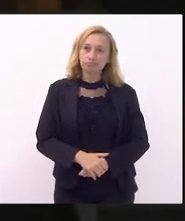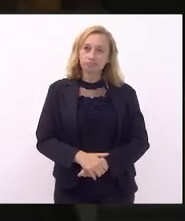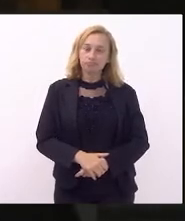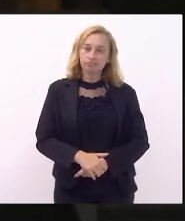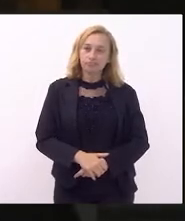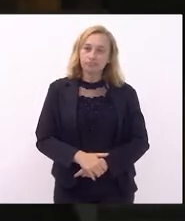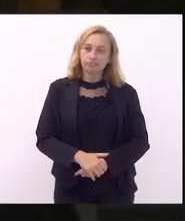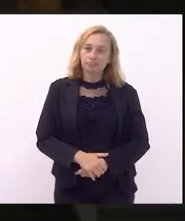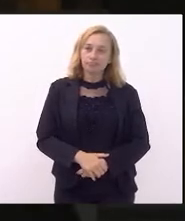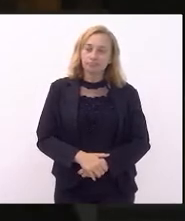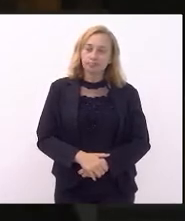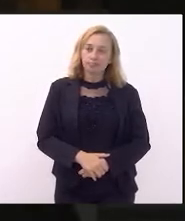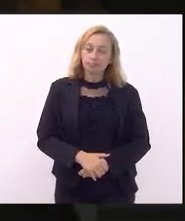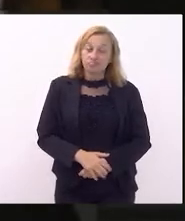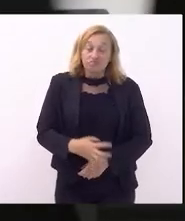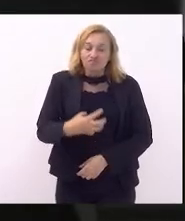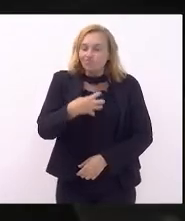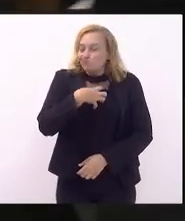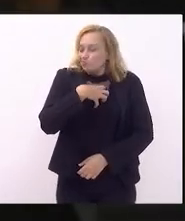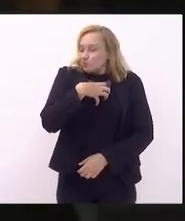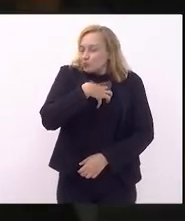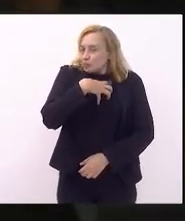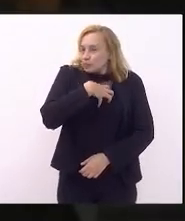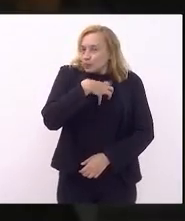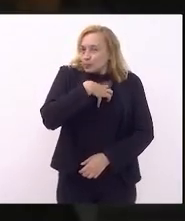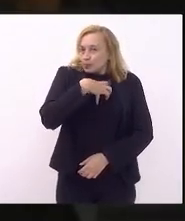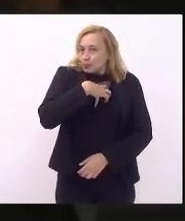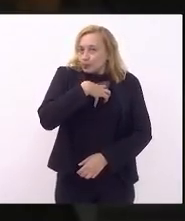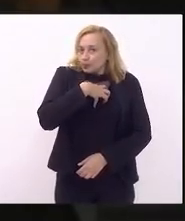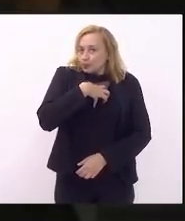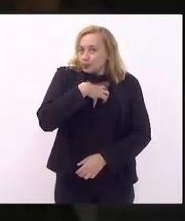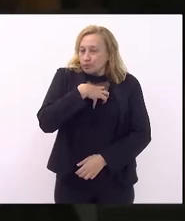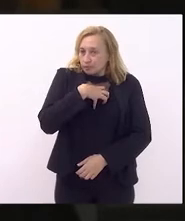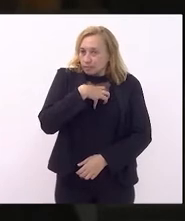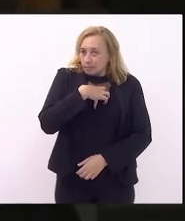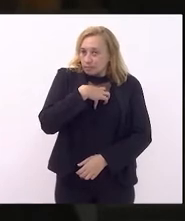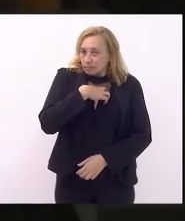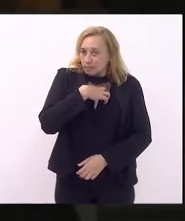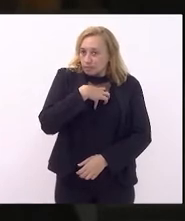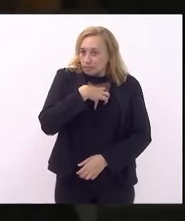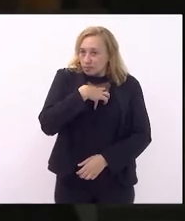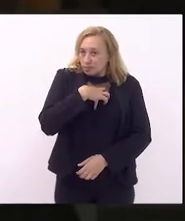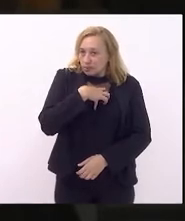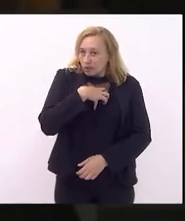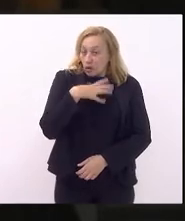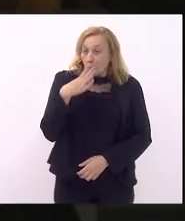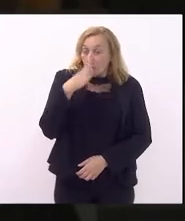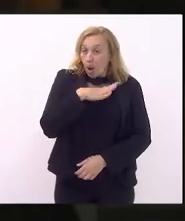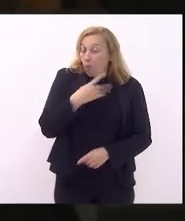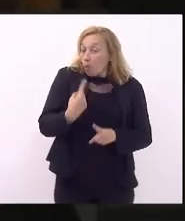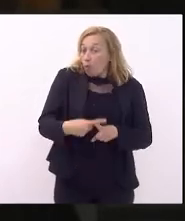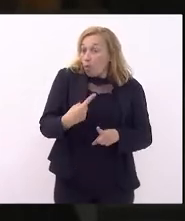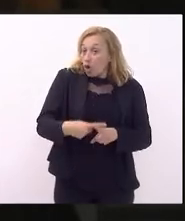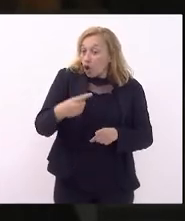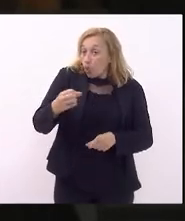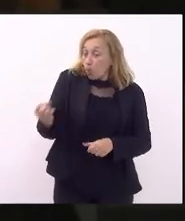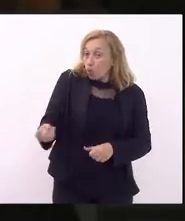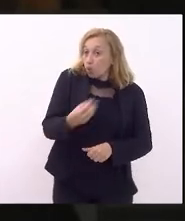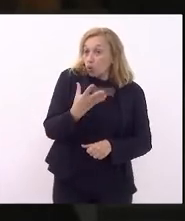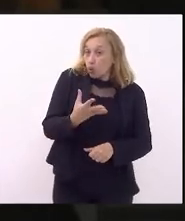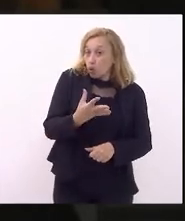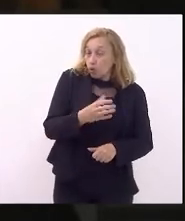que se sentiu contrariada, porque no novo regime de